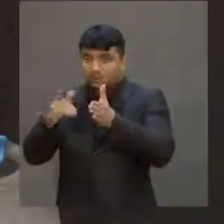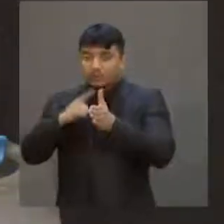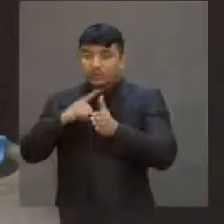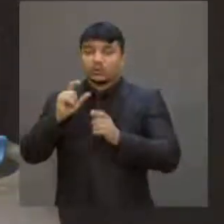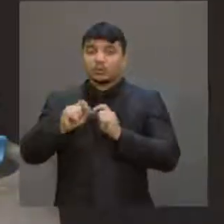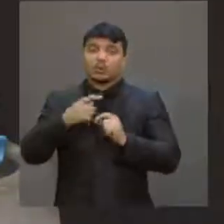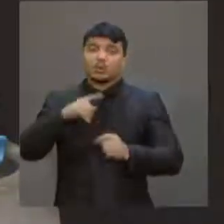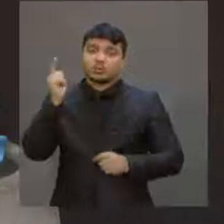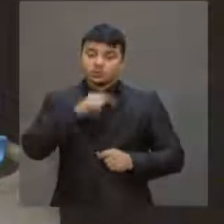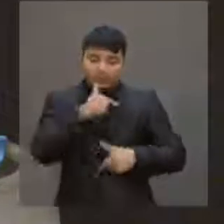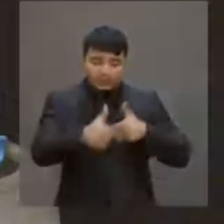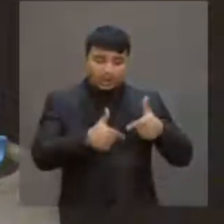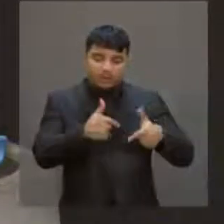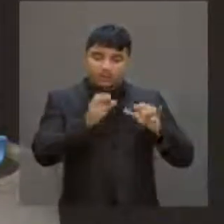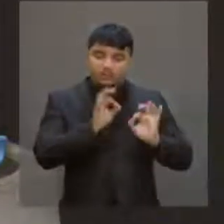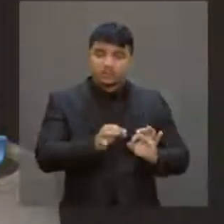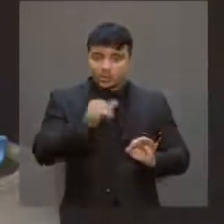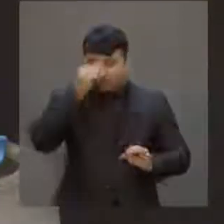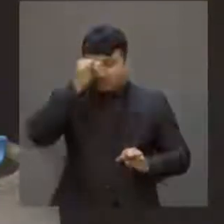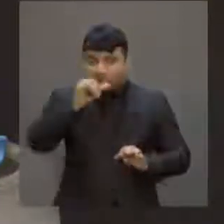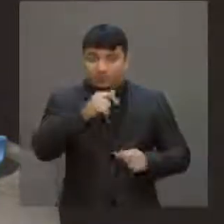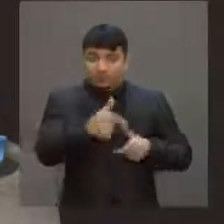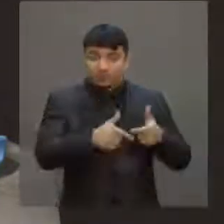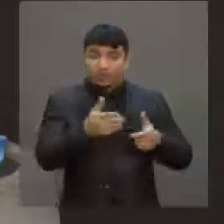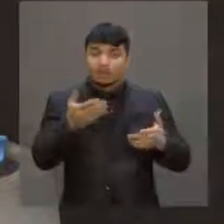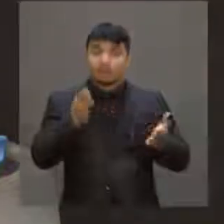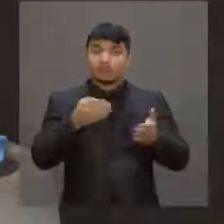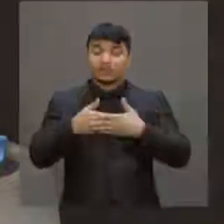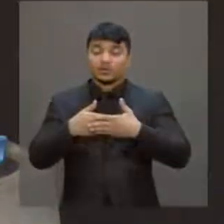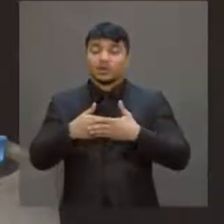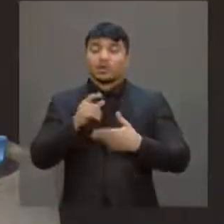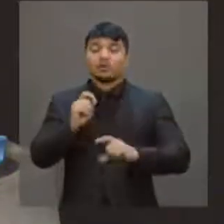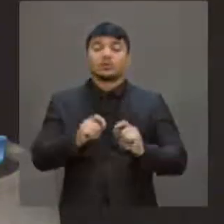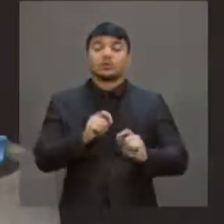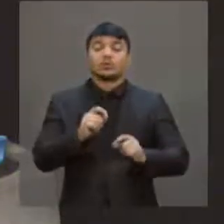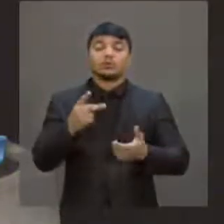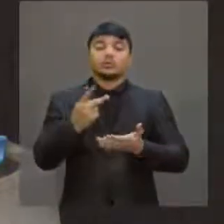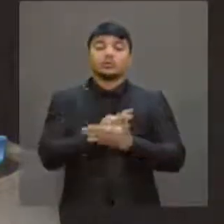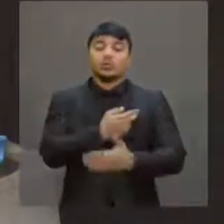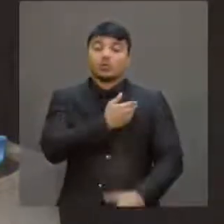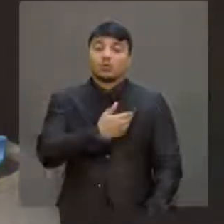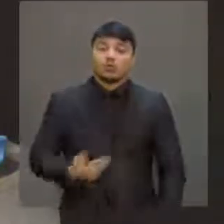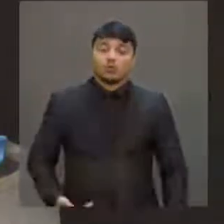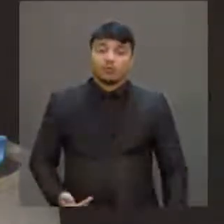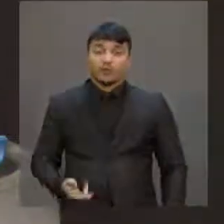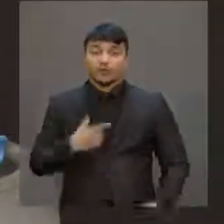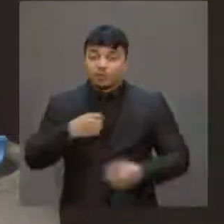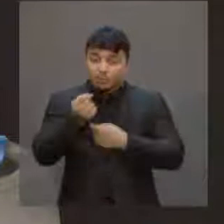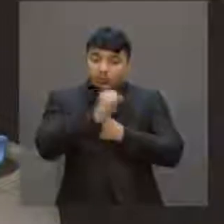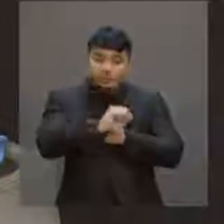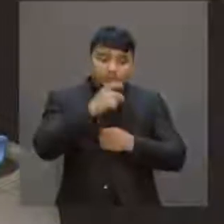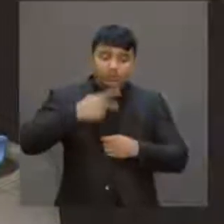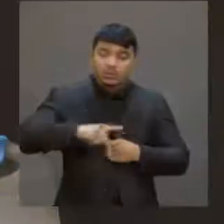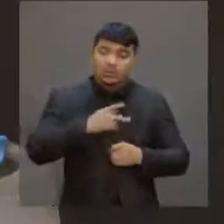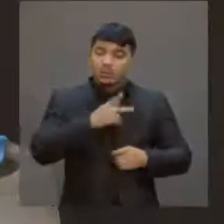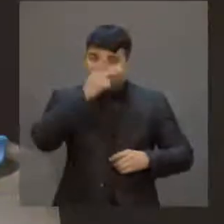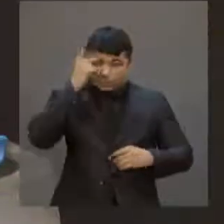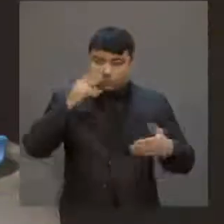empregos, para que as fábricas não fechassem, torná-las autogestionárias, o governo protegeu a ocupação.